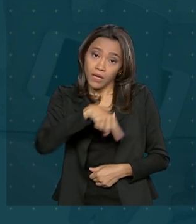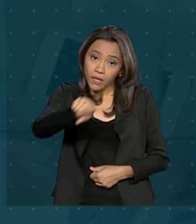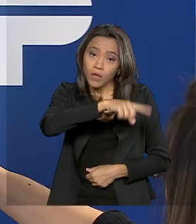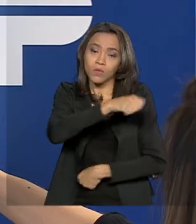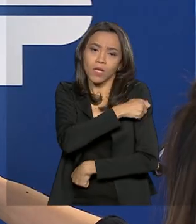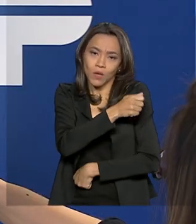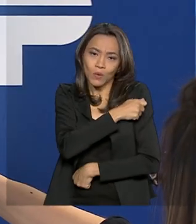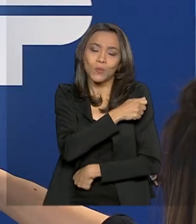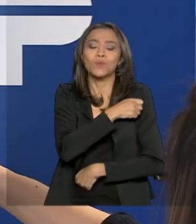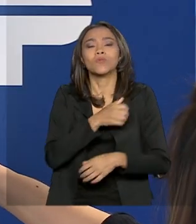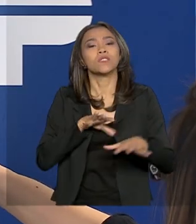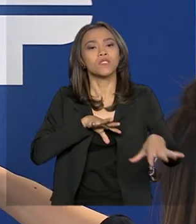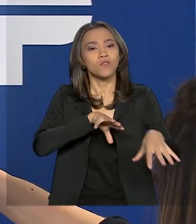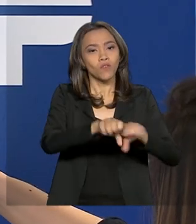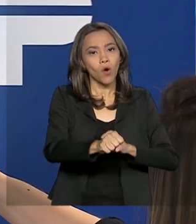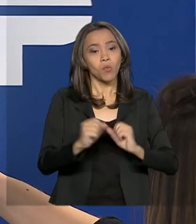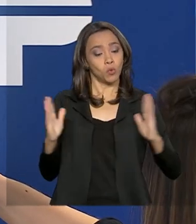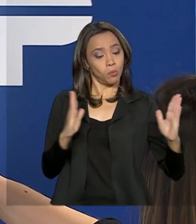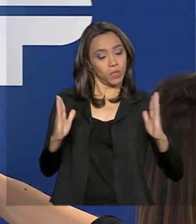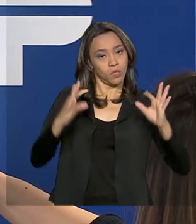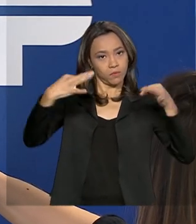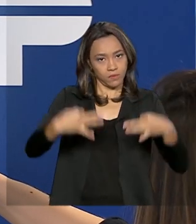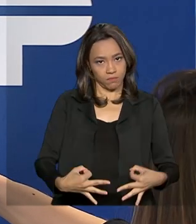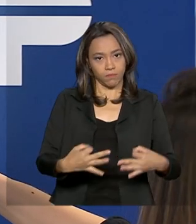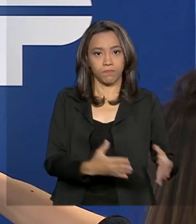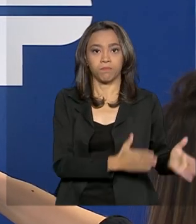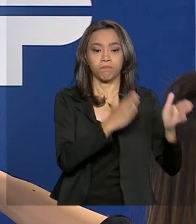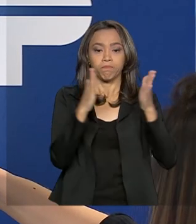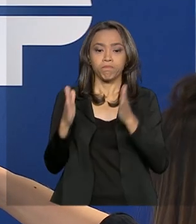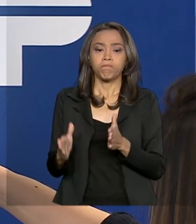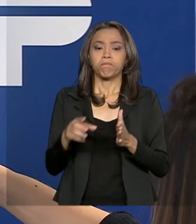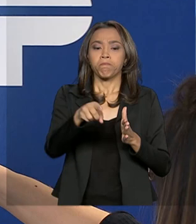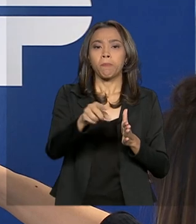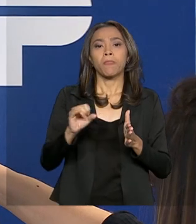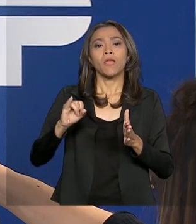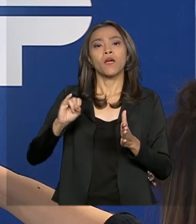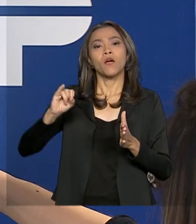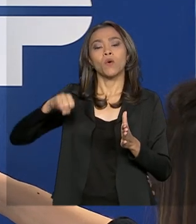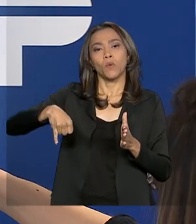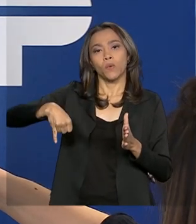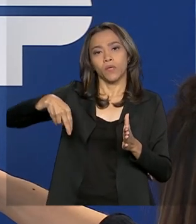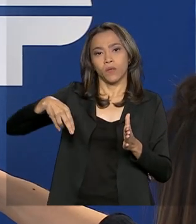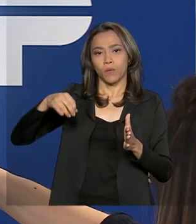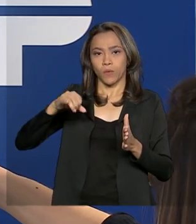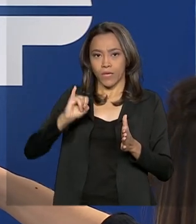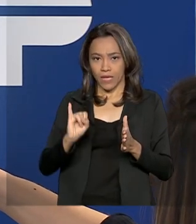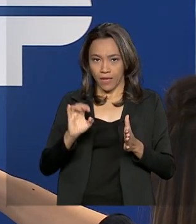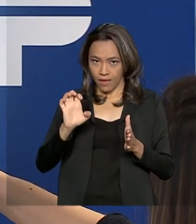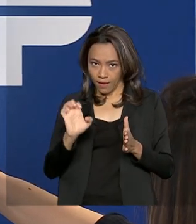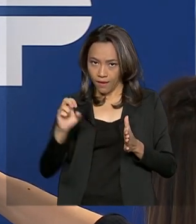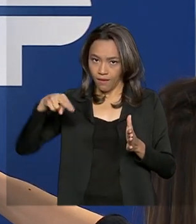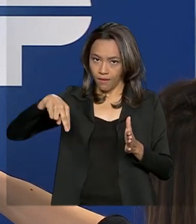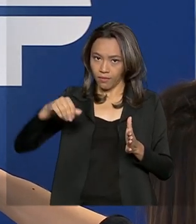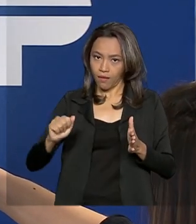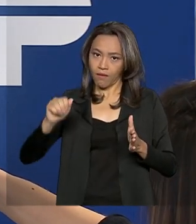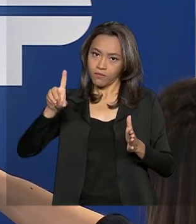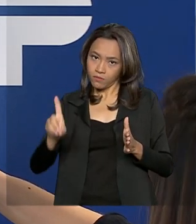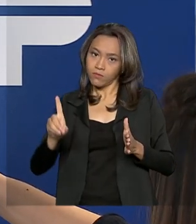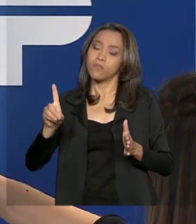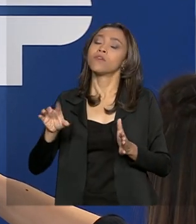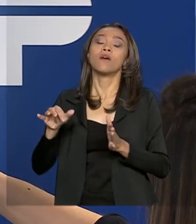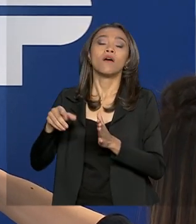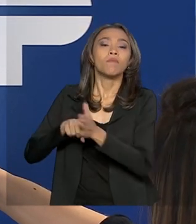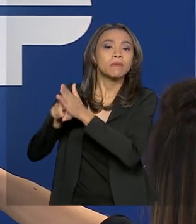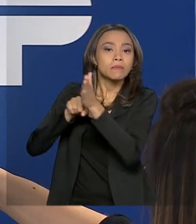do prazo. O Censo, junto com a avaliação, no caso, por exemplo, do Enad, permite uma política pública